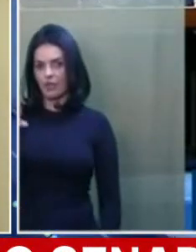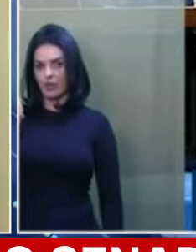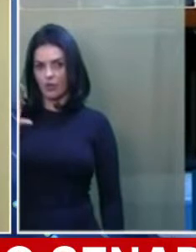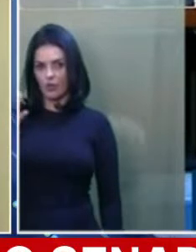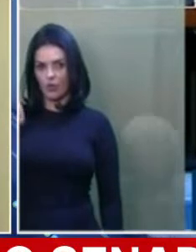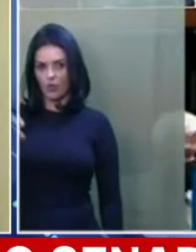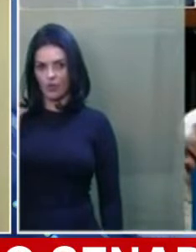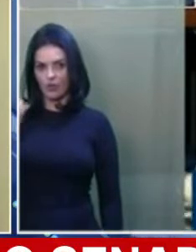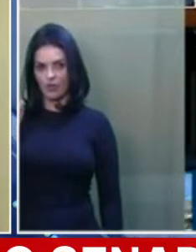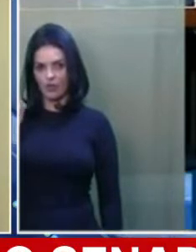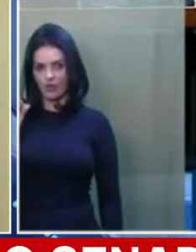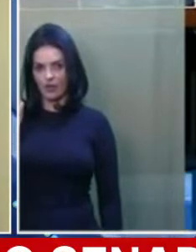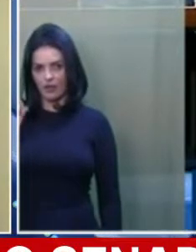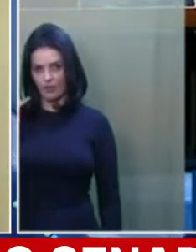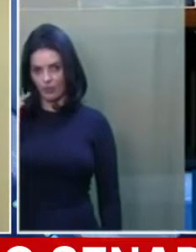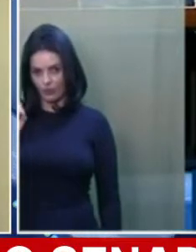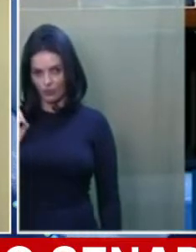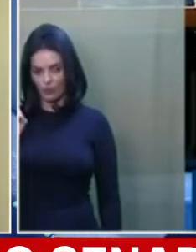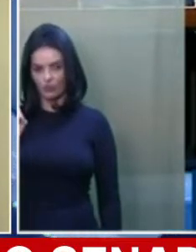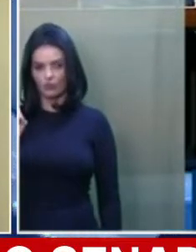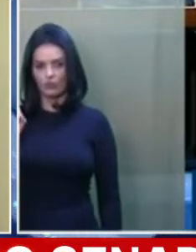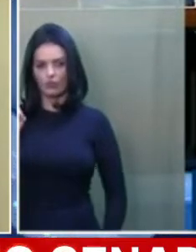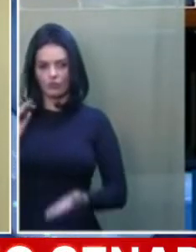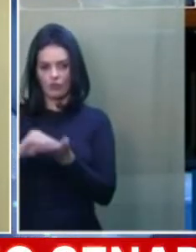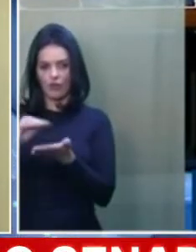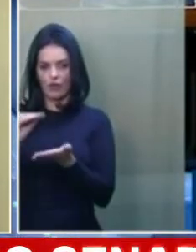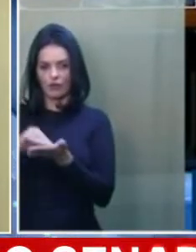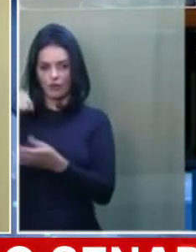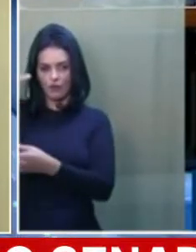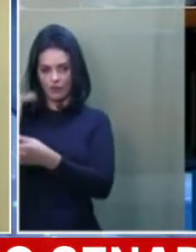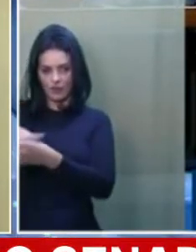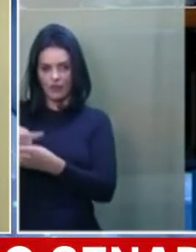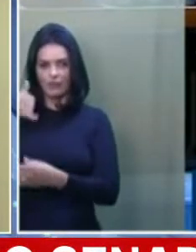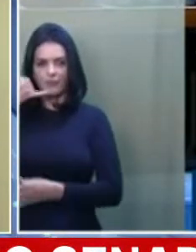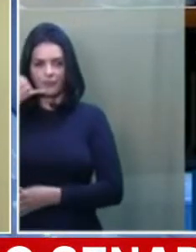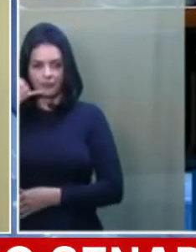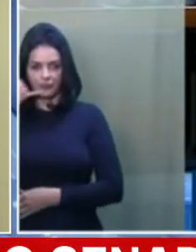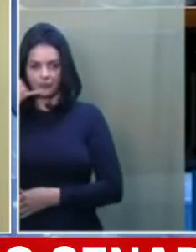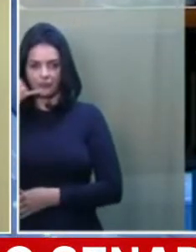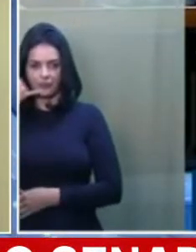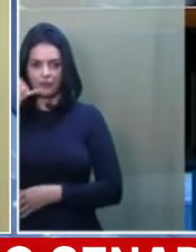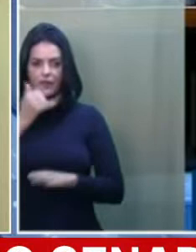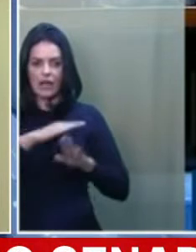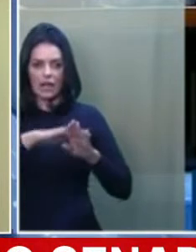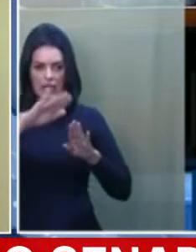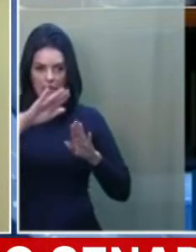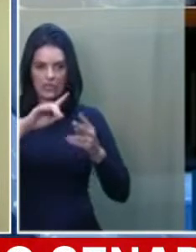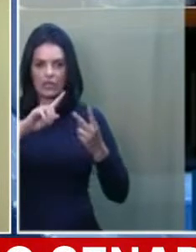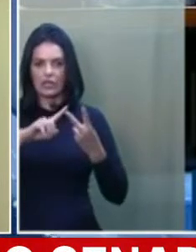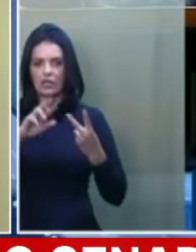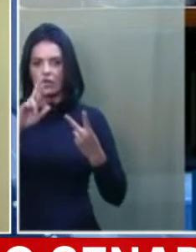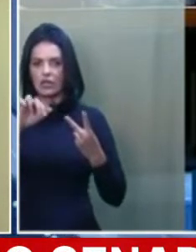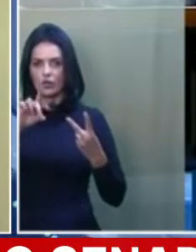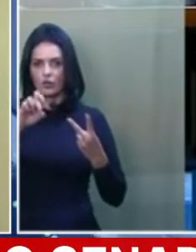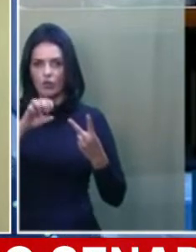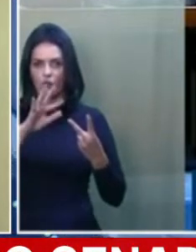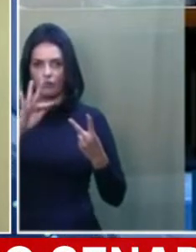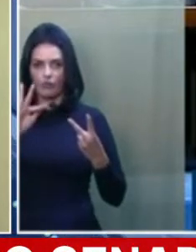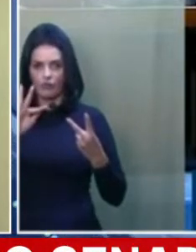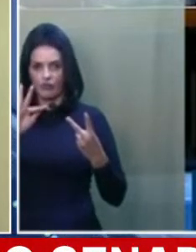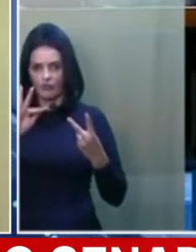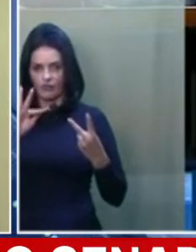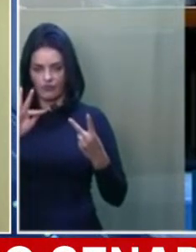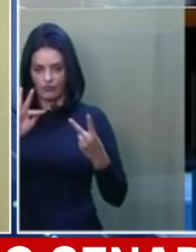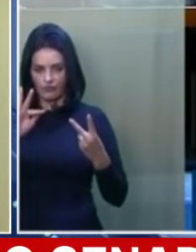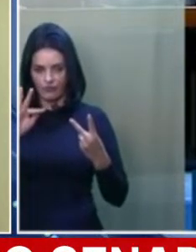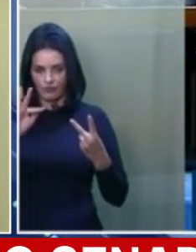Esta PEC 01 mesmo, que acabou sendo relatada e votada, ela é do início desse ano, ela não